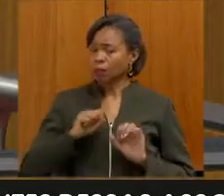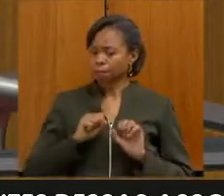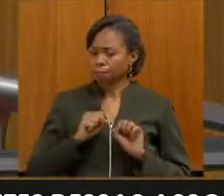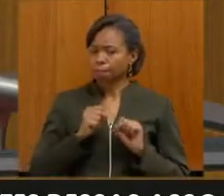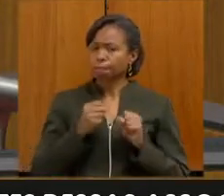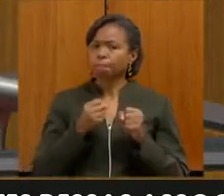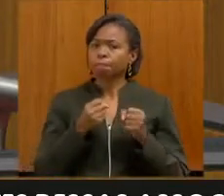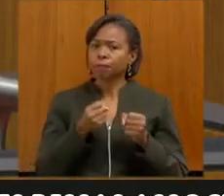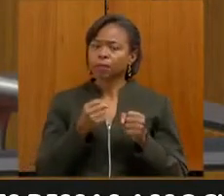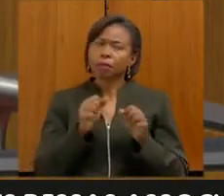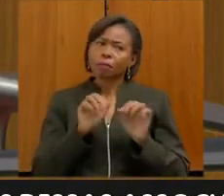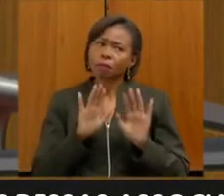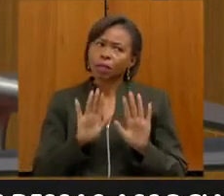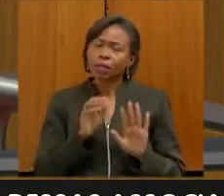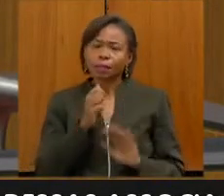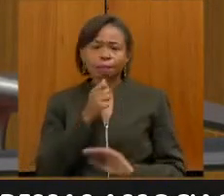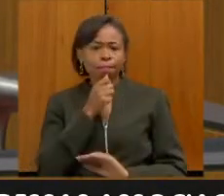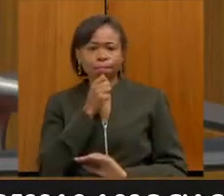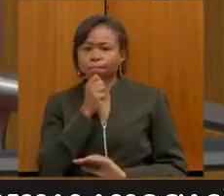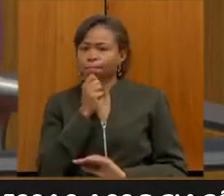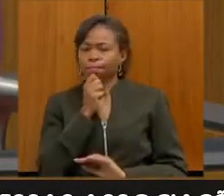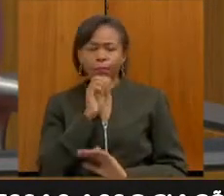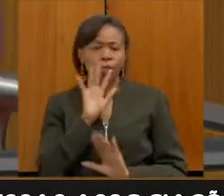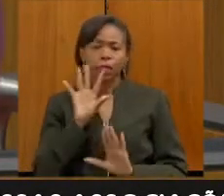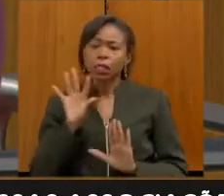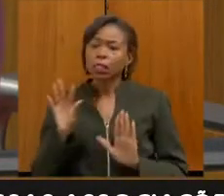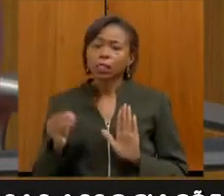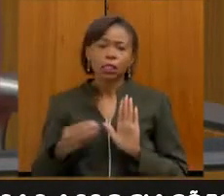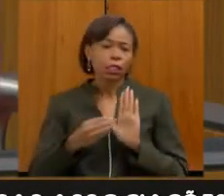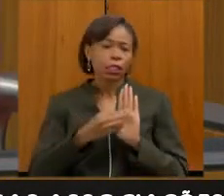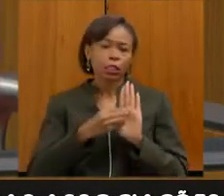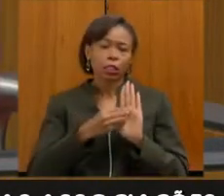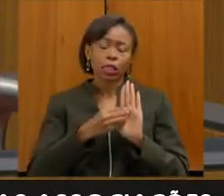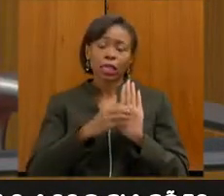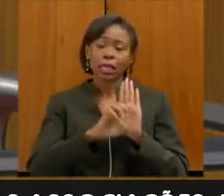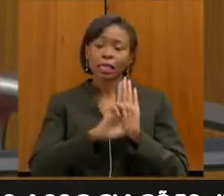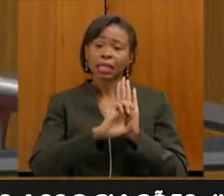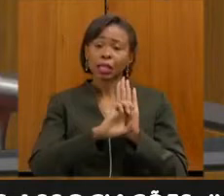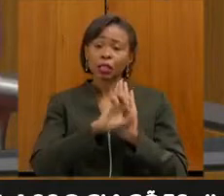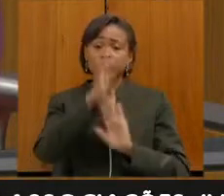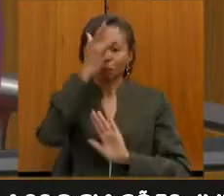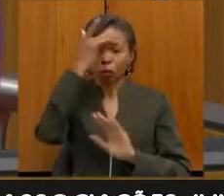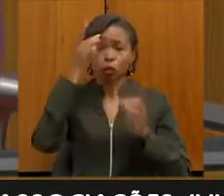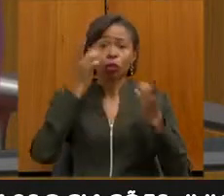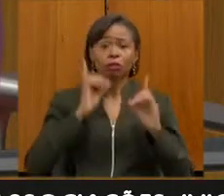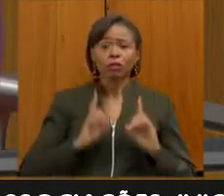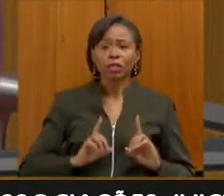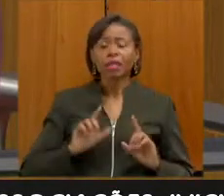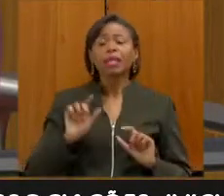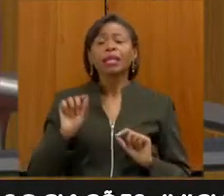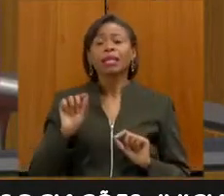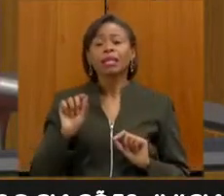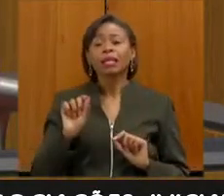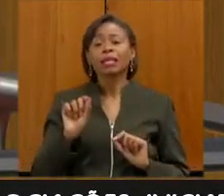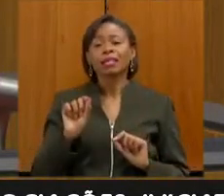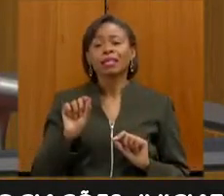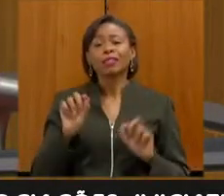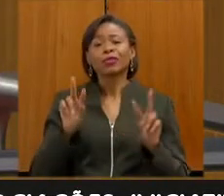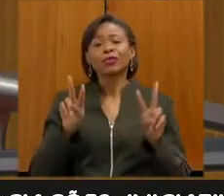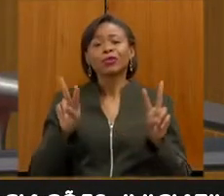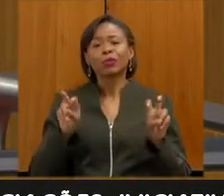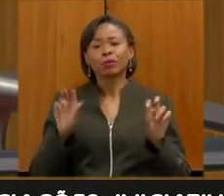incluso no estatuto da pessoa com deficiência também, a questão do autista, que